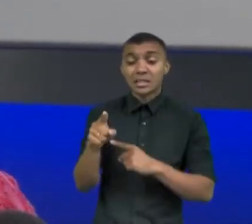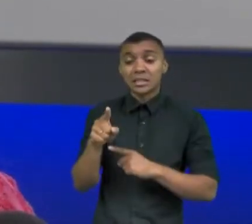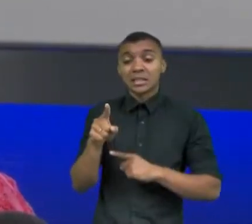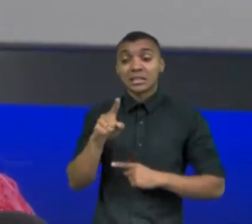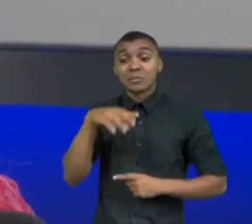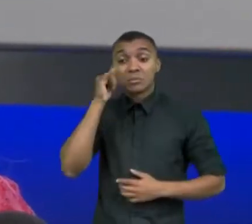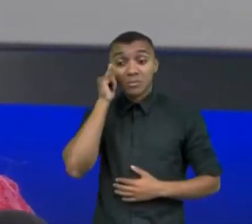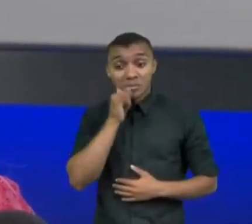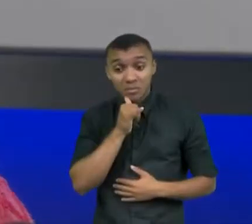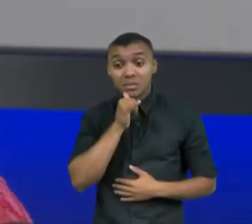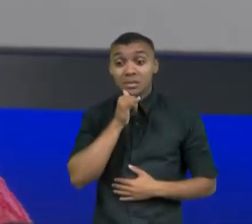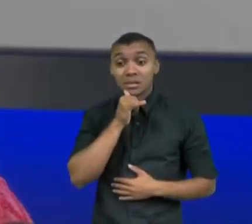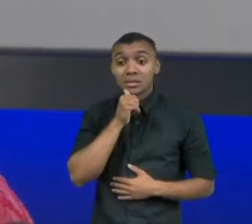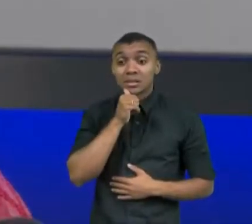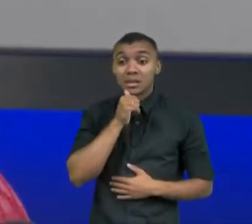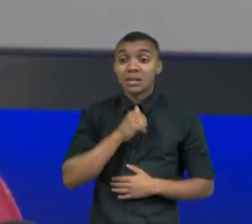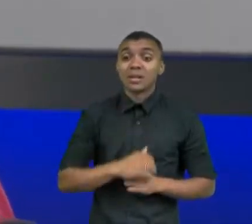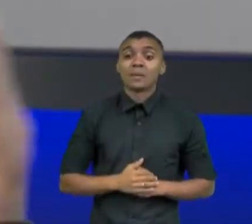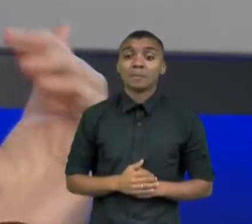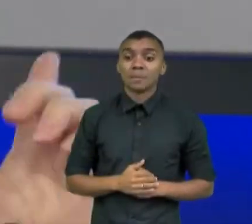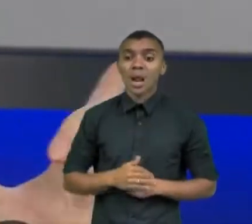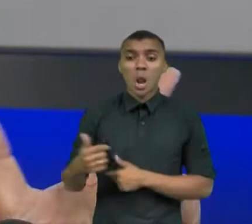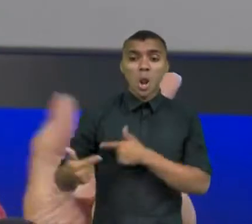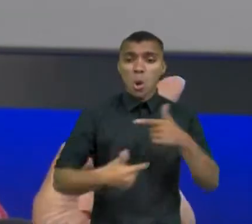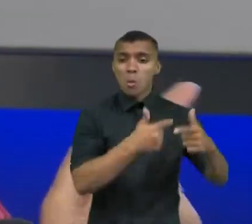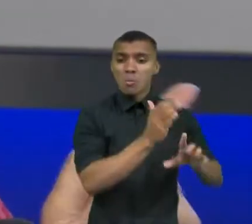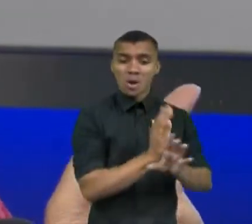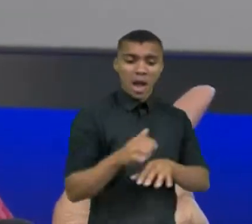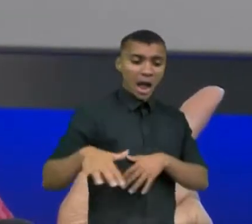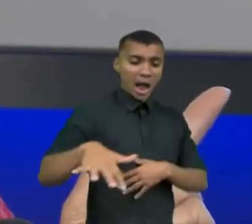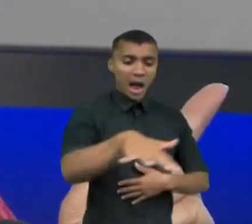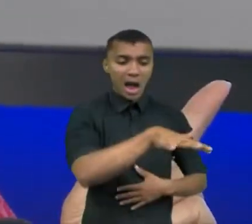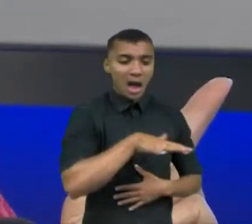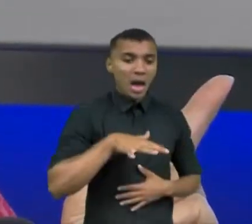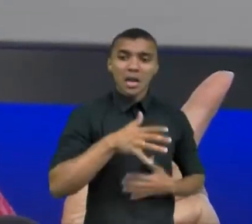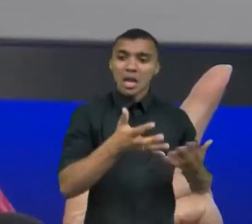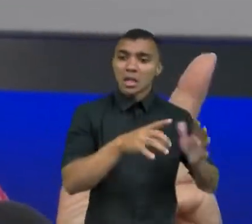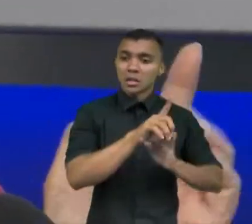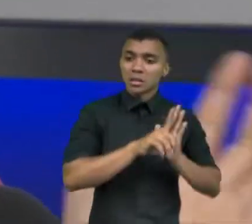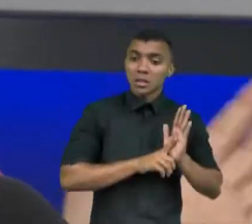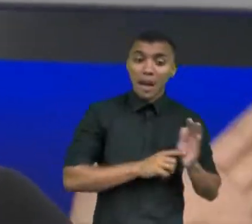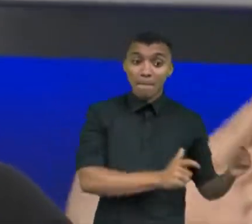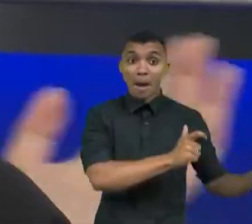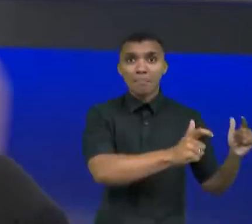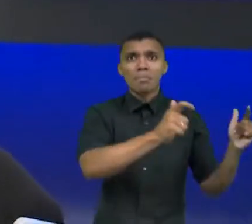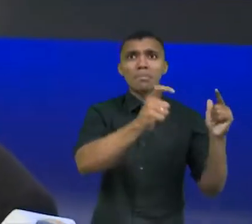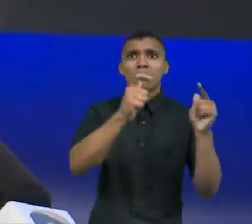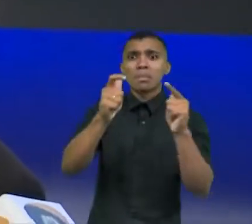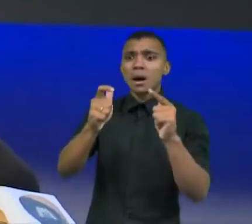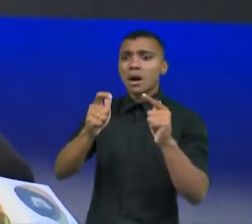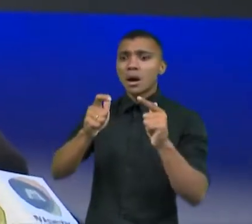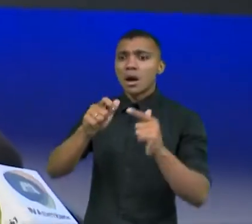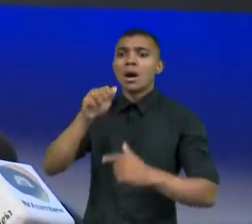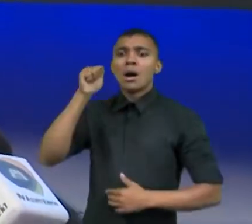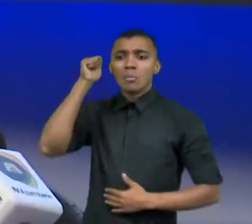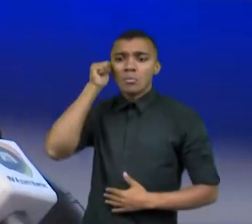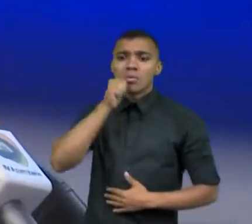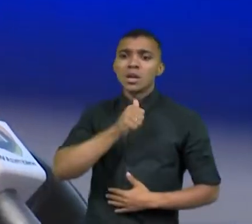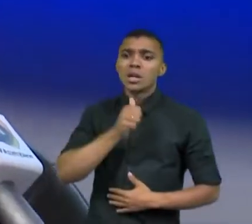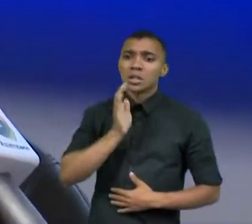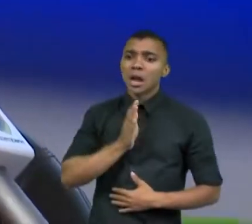ocupações de terra. E em todos esses locais, as mulheres estavam tendo um papel